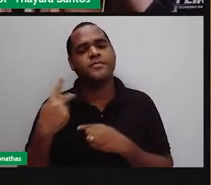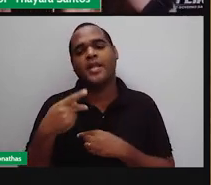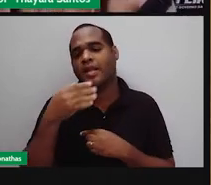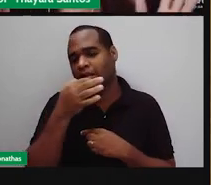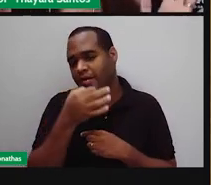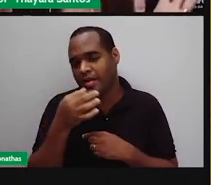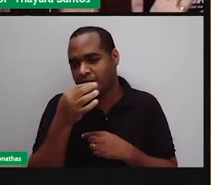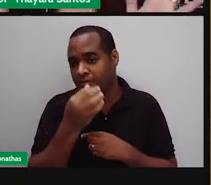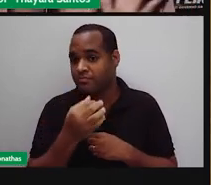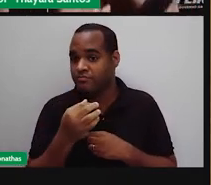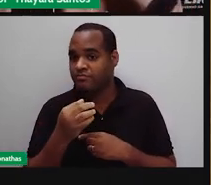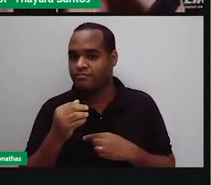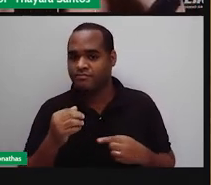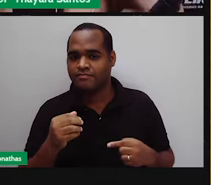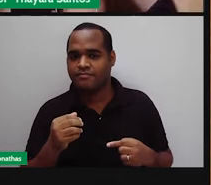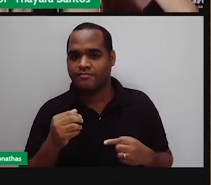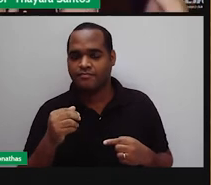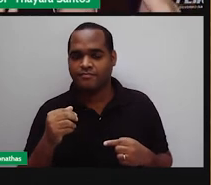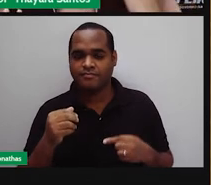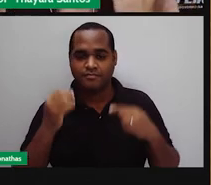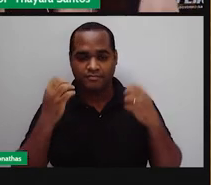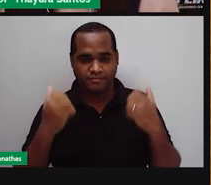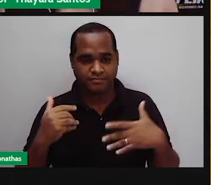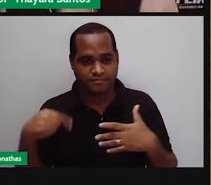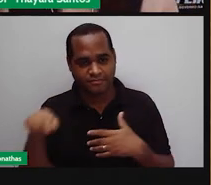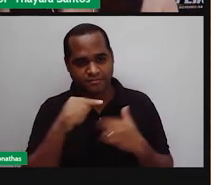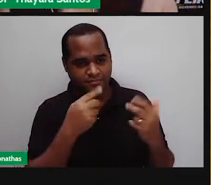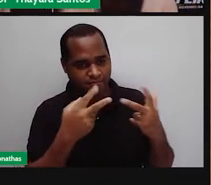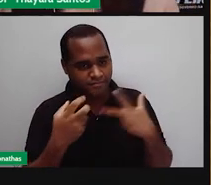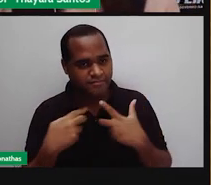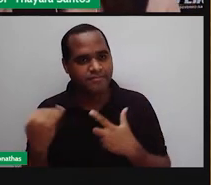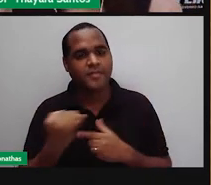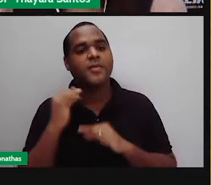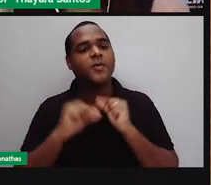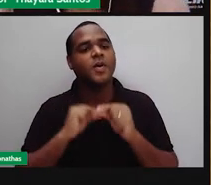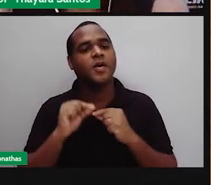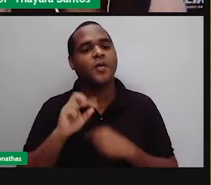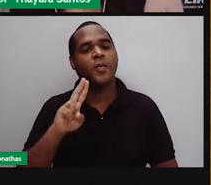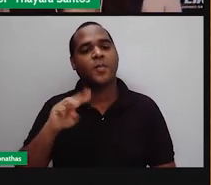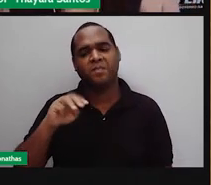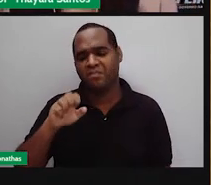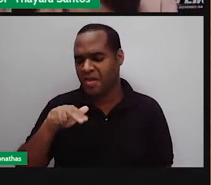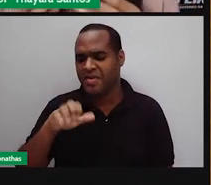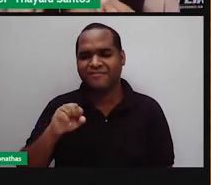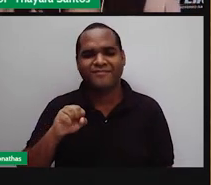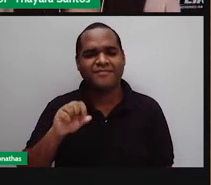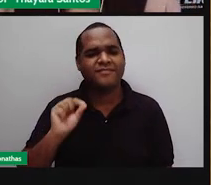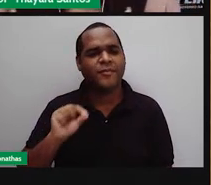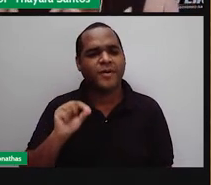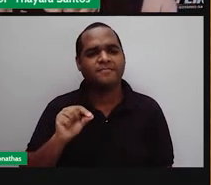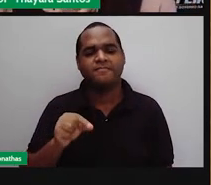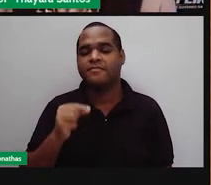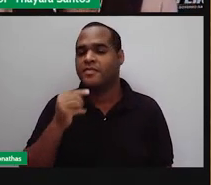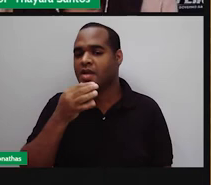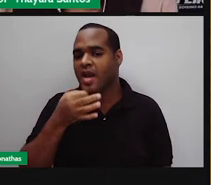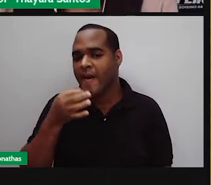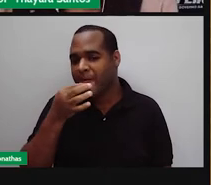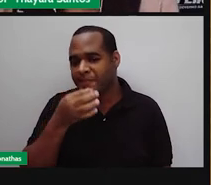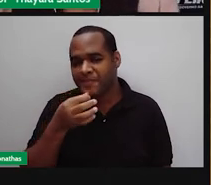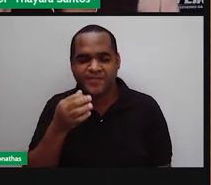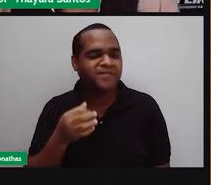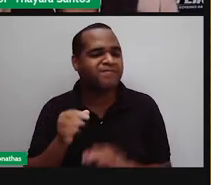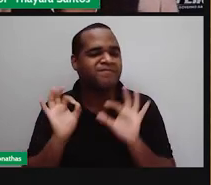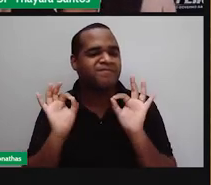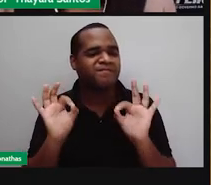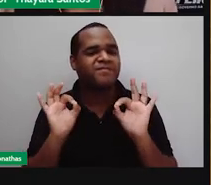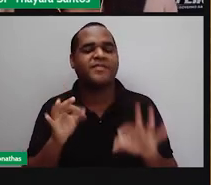falei para vocês, que é o mais interessante aí, que foi recentemente descoberto, que é esse sabor umami, né? O que é esse sabor umami? Aquela coisa que você come e faz,